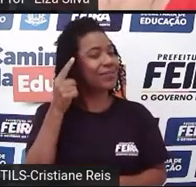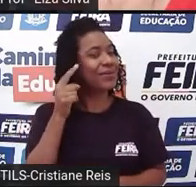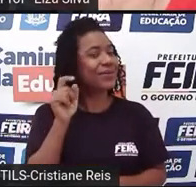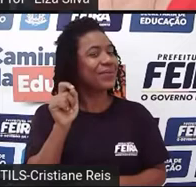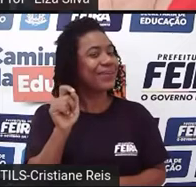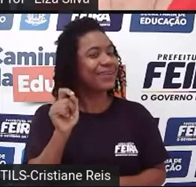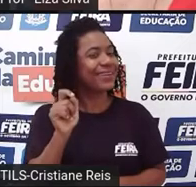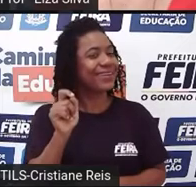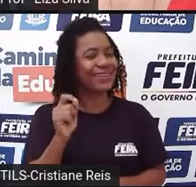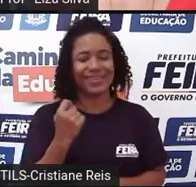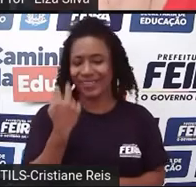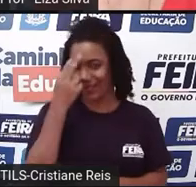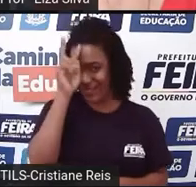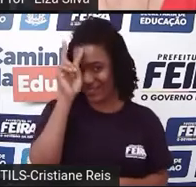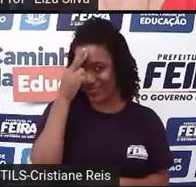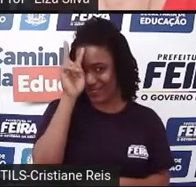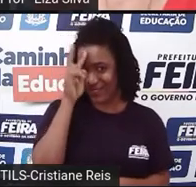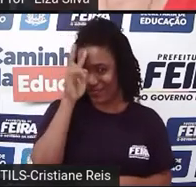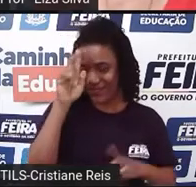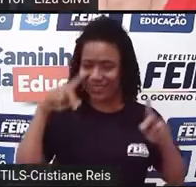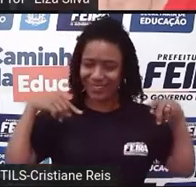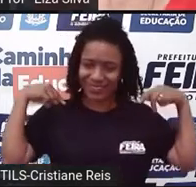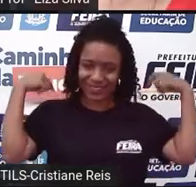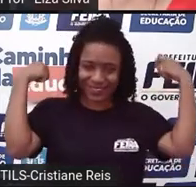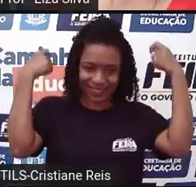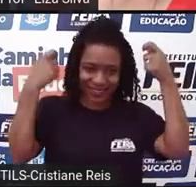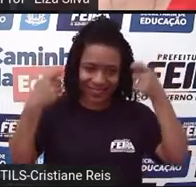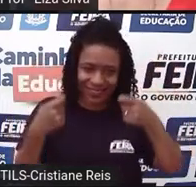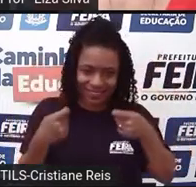Então, é a história do Chapeuzinho Vermelho.